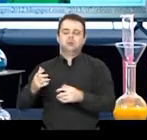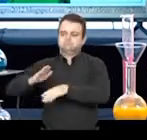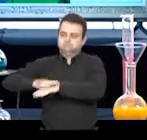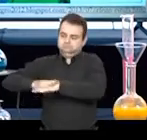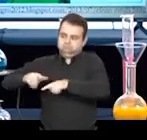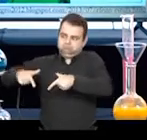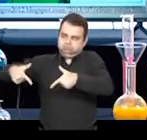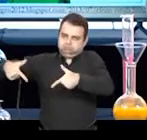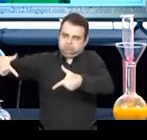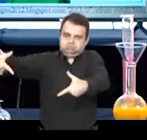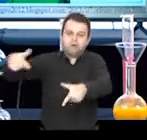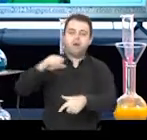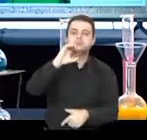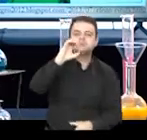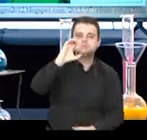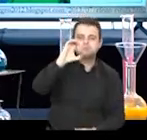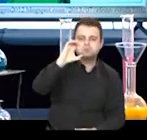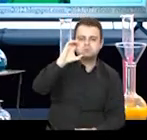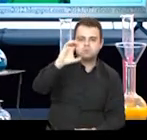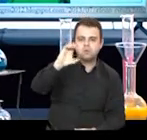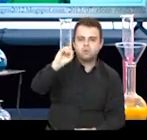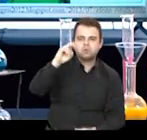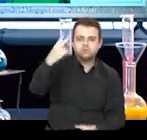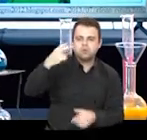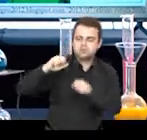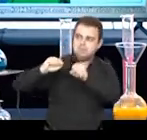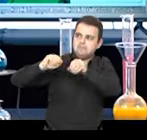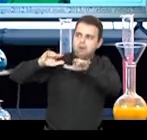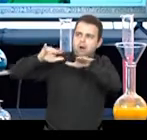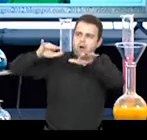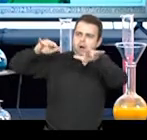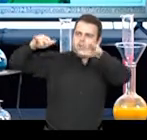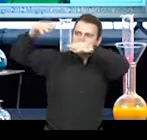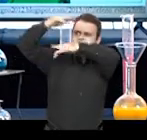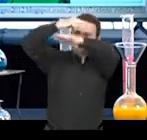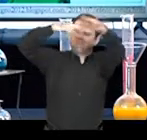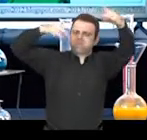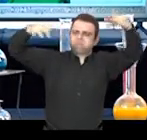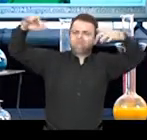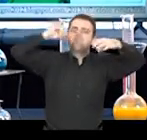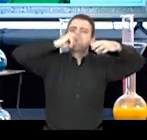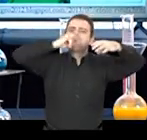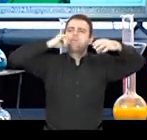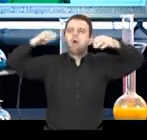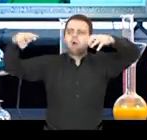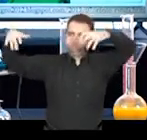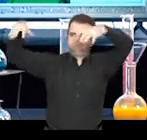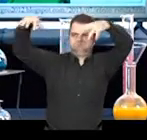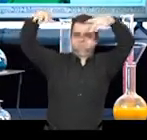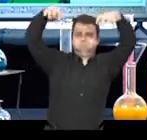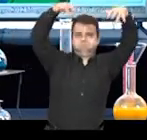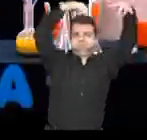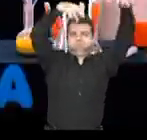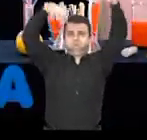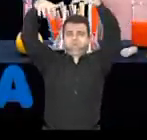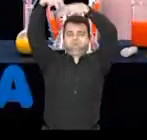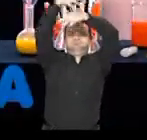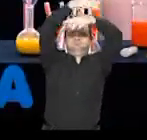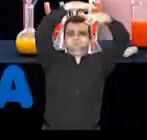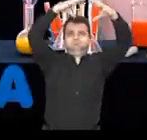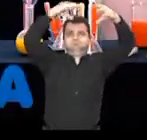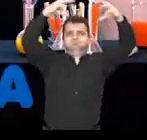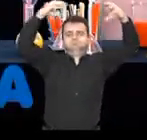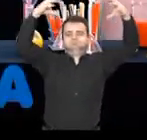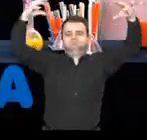a quantidade de gás carbônico no meio ambiente, ele forma como se fosse uma camada de poluentes que se